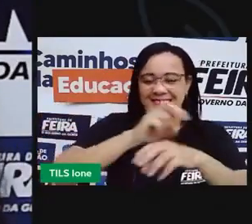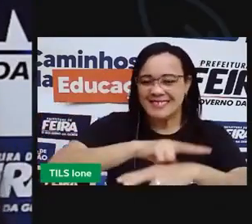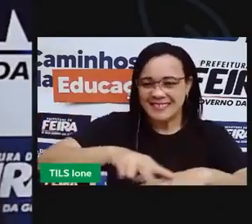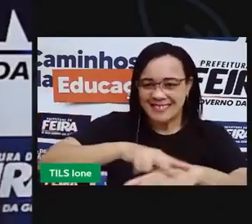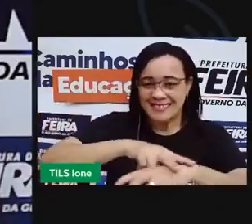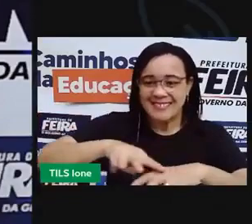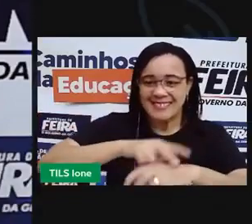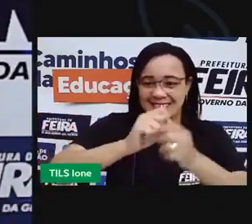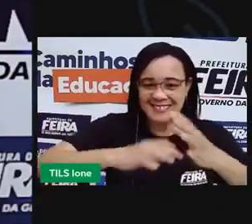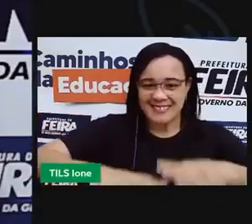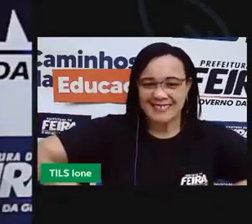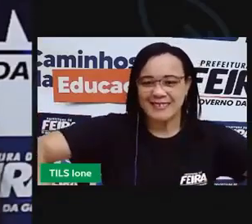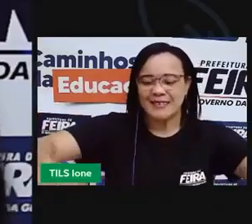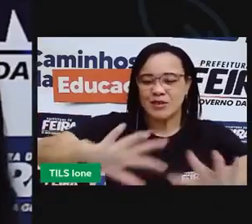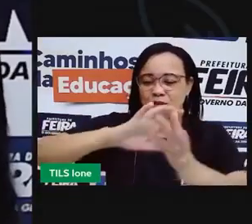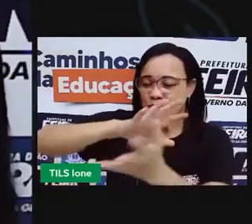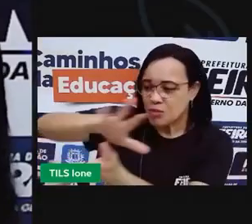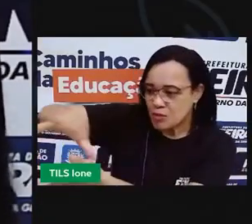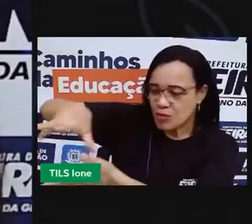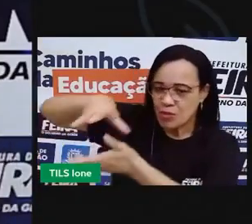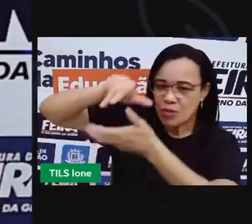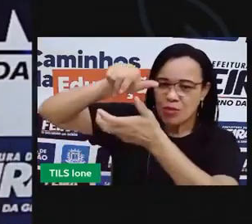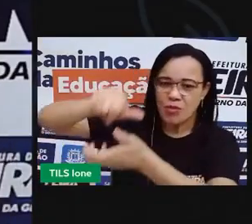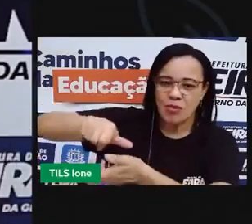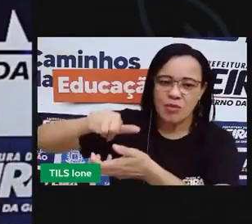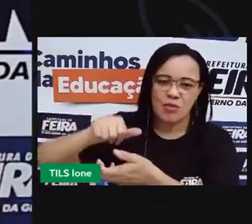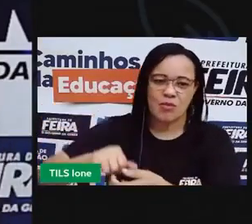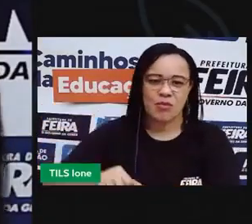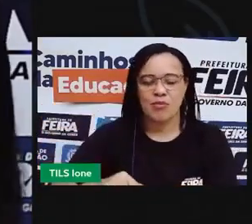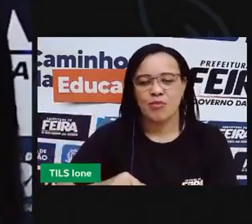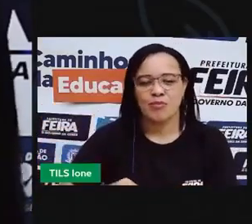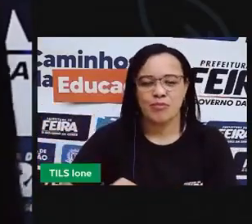O mundo inteiro é um prazer.